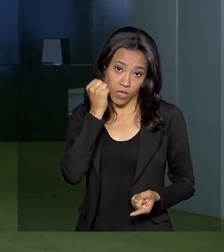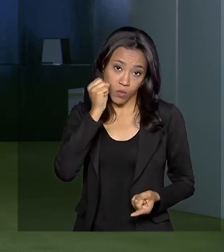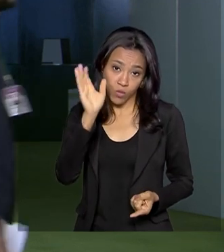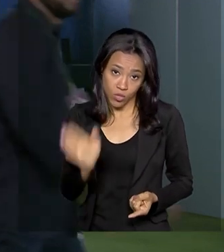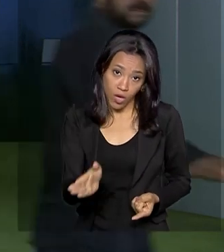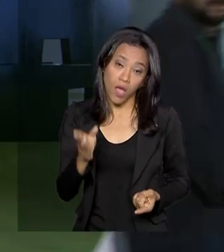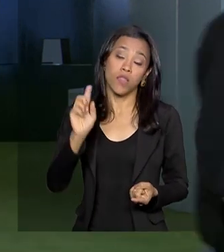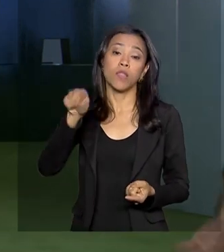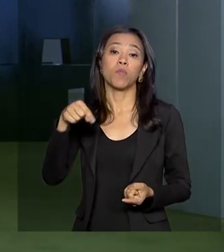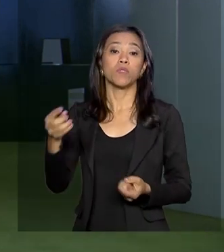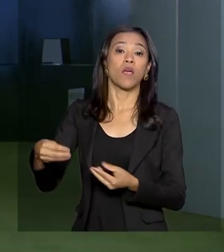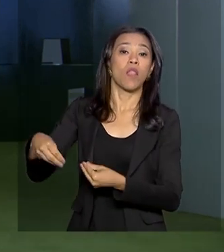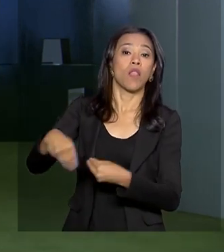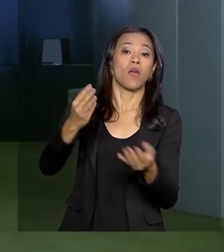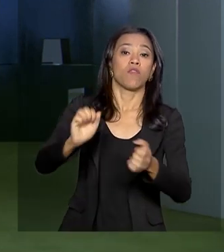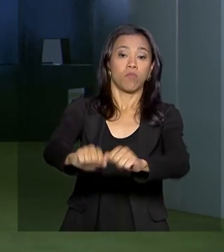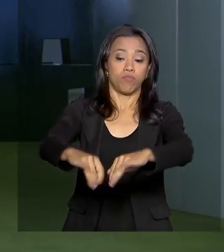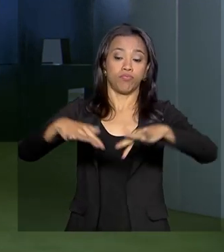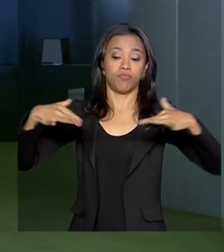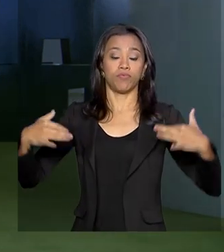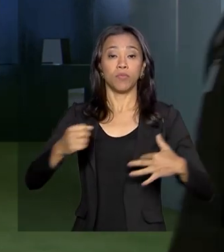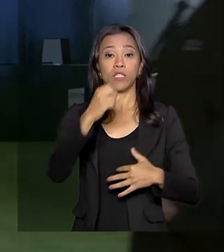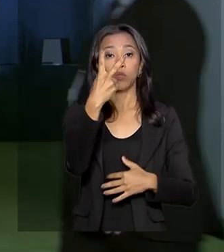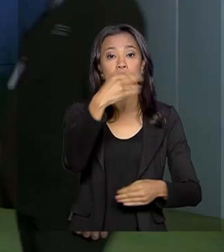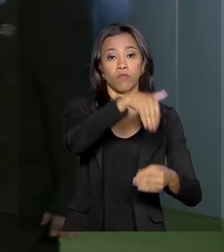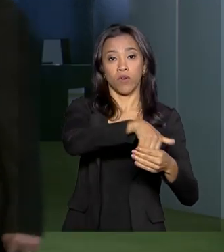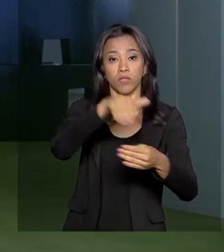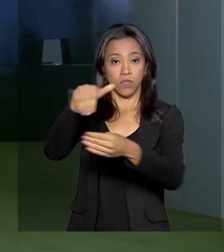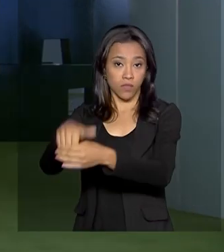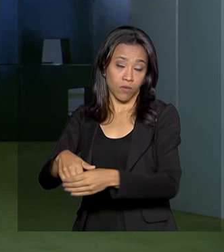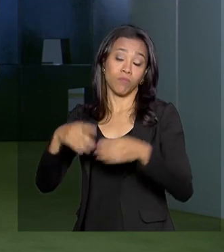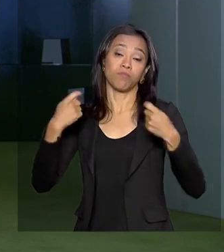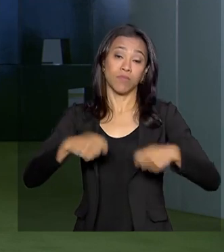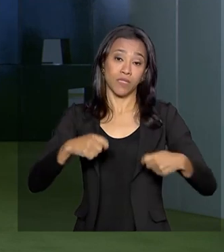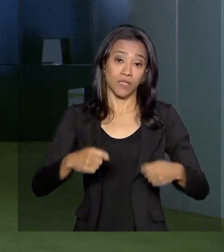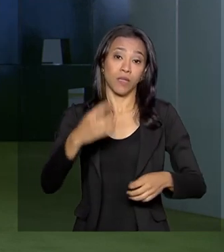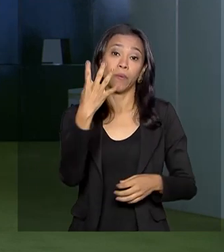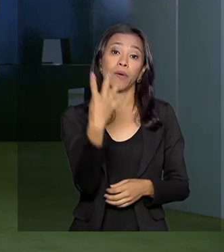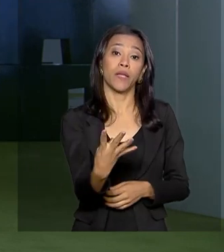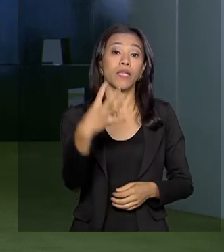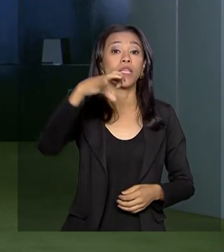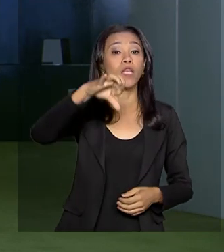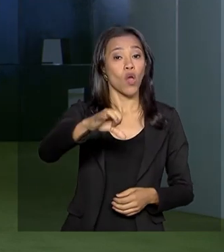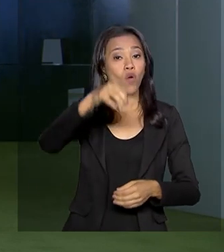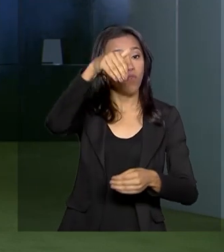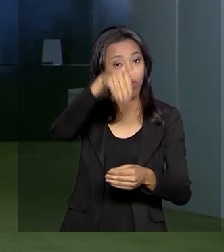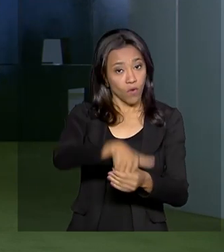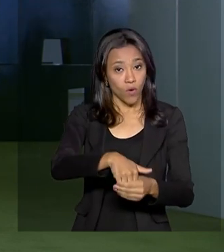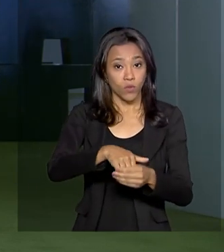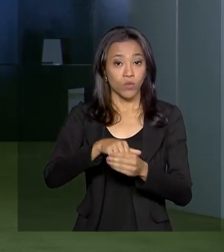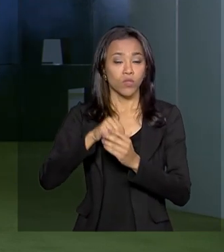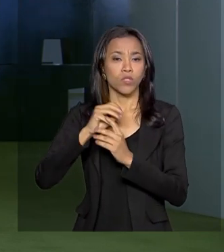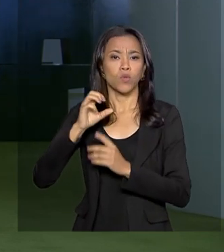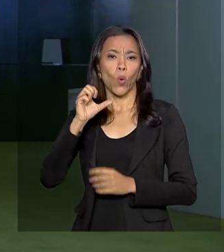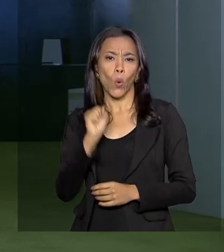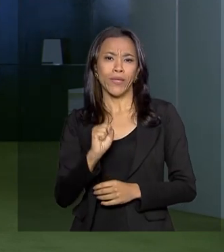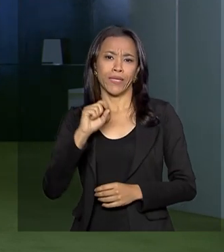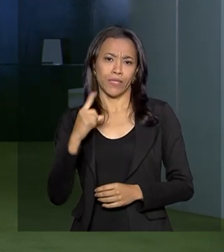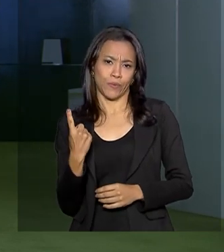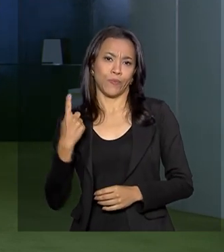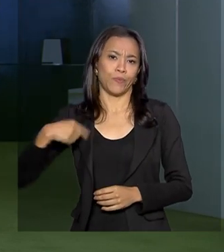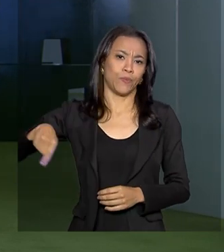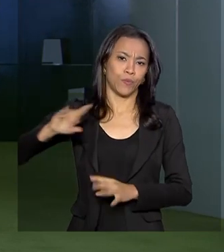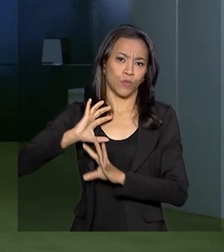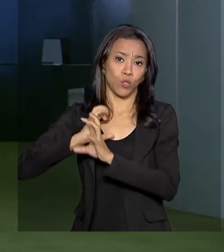encaminhado para o plenário para ser votado em dois turnos. São necessários pelo menos 49 votos dos 81 senadores.